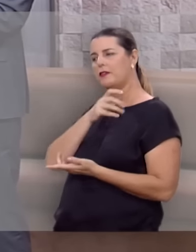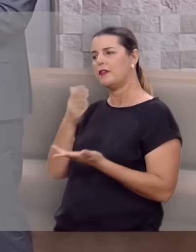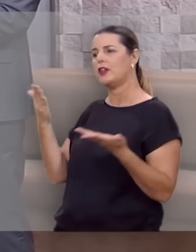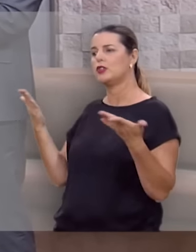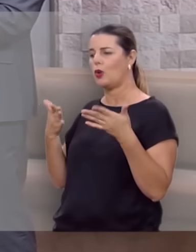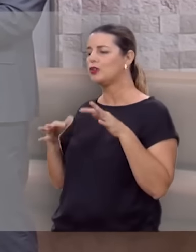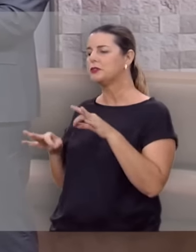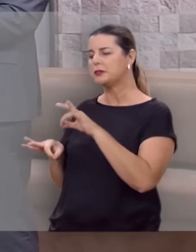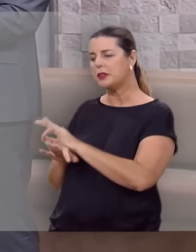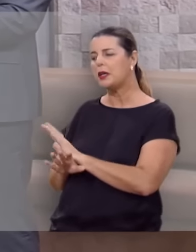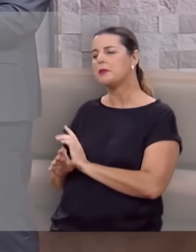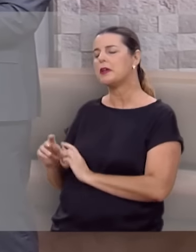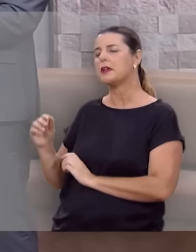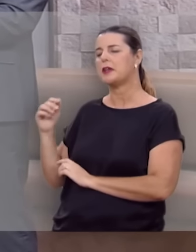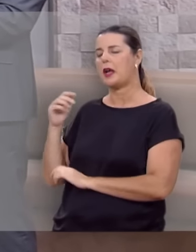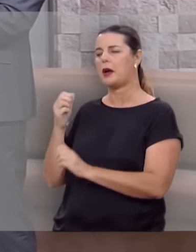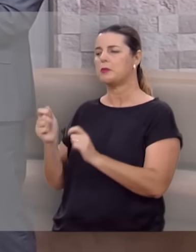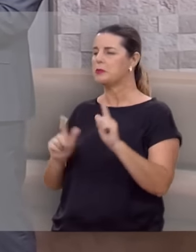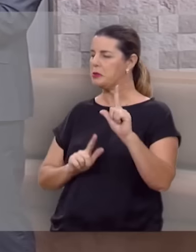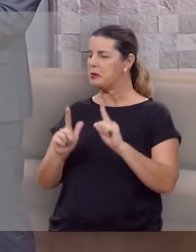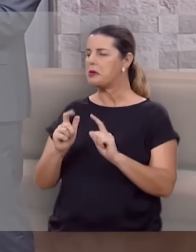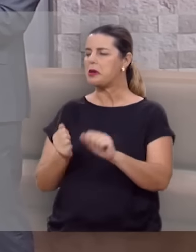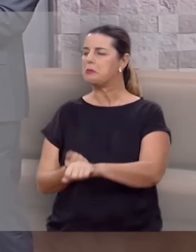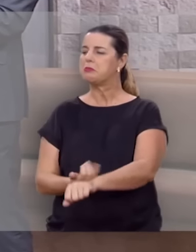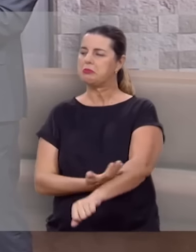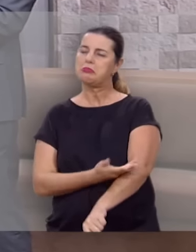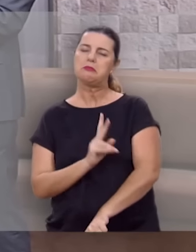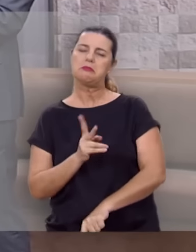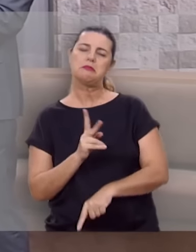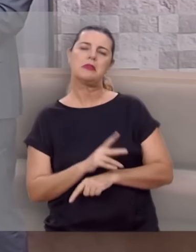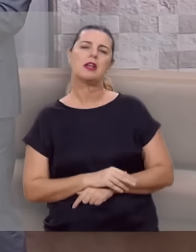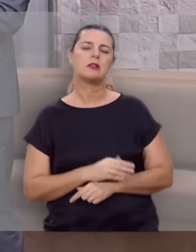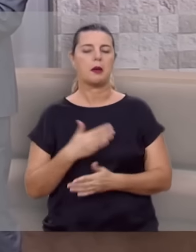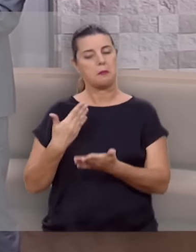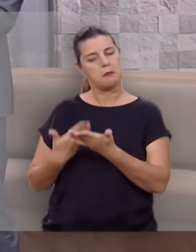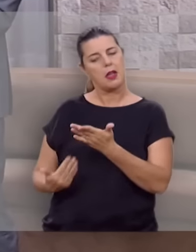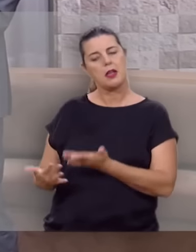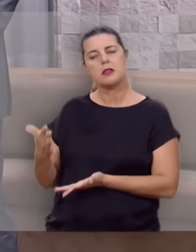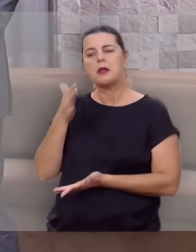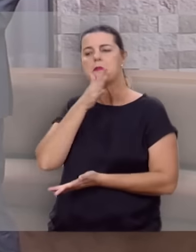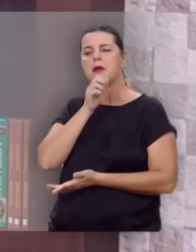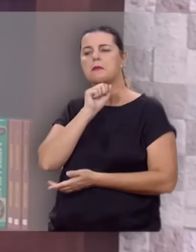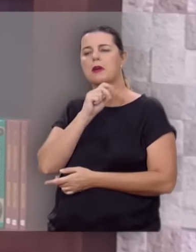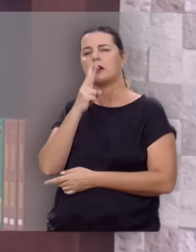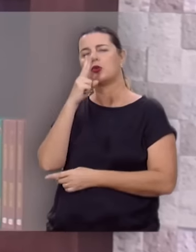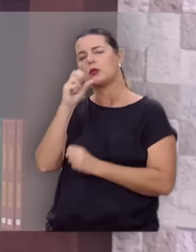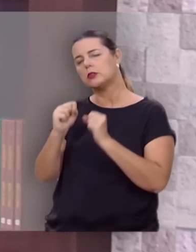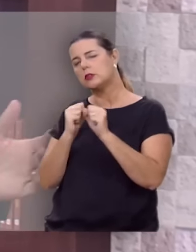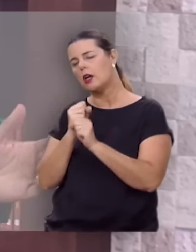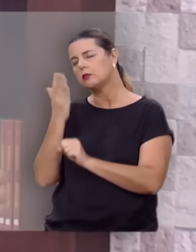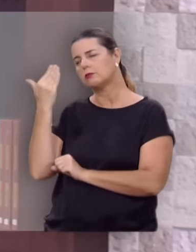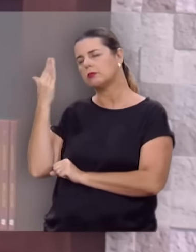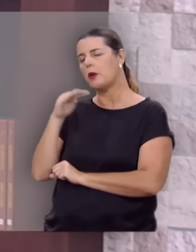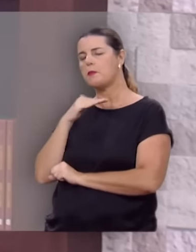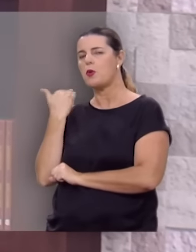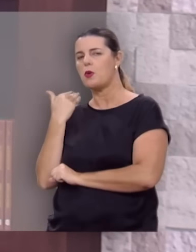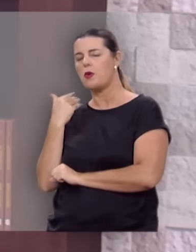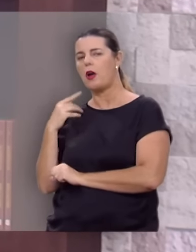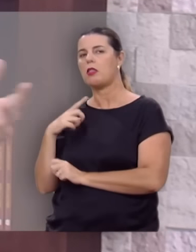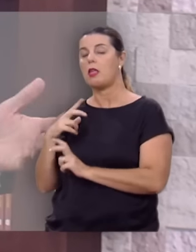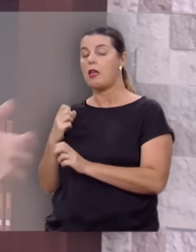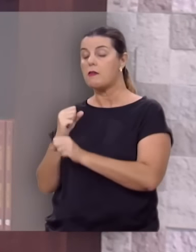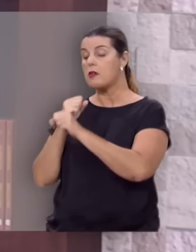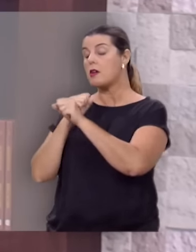terminar esse programa, muito emocionante, né? Eu também perdi a minha mãe há pouco mais de dois anos, depois de uma